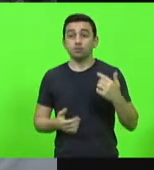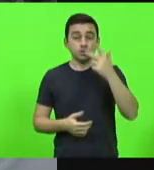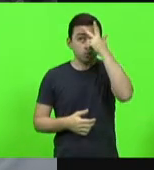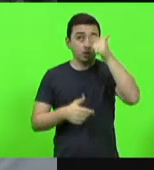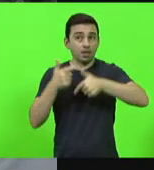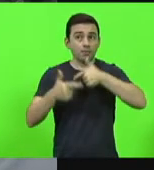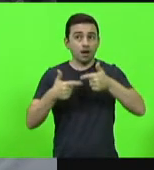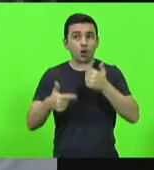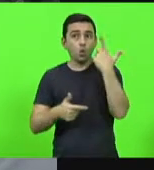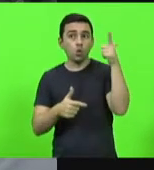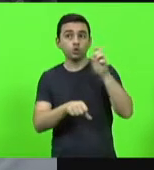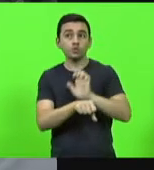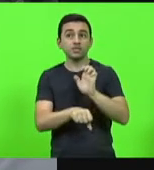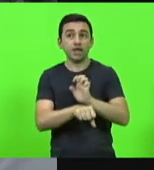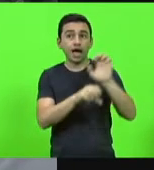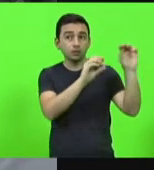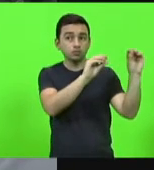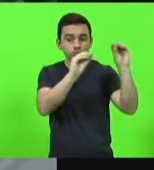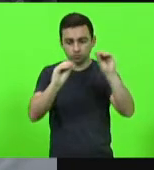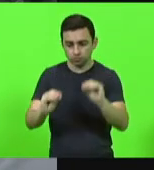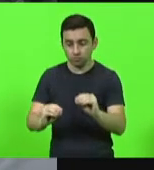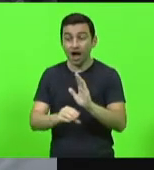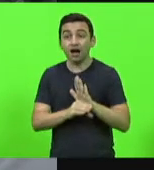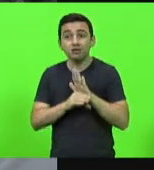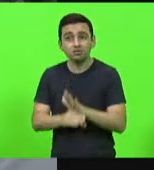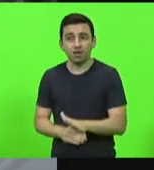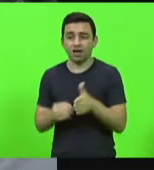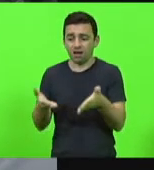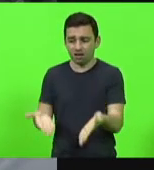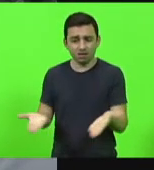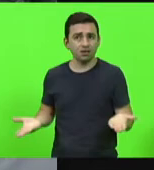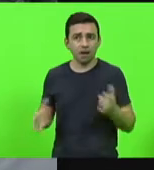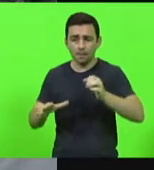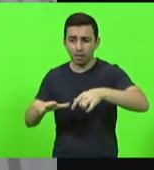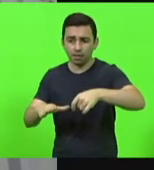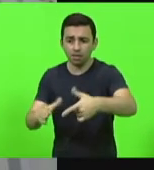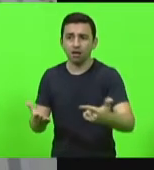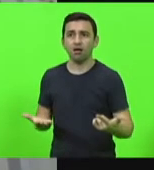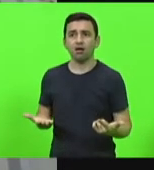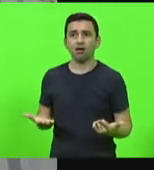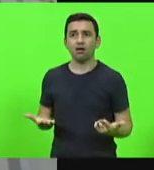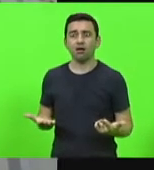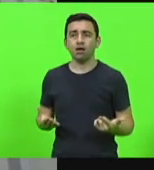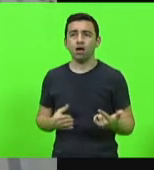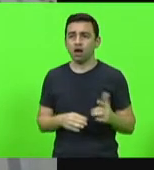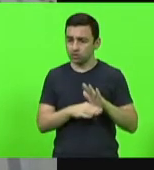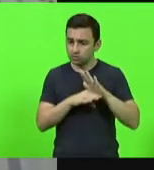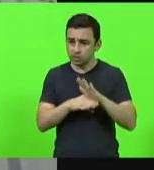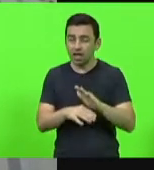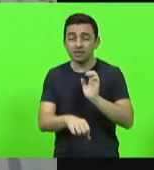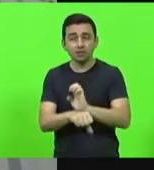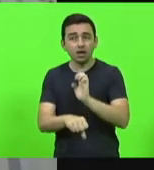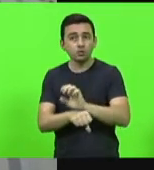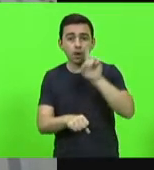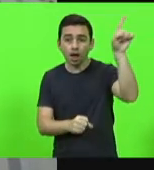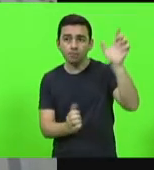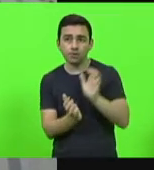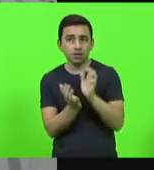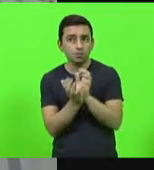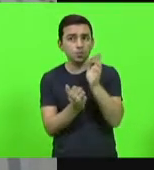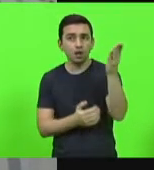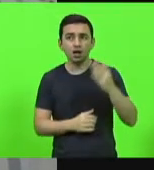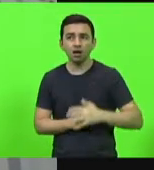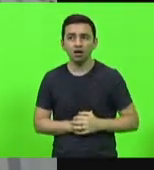que vêm de outros estados para ajudar na plantação, que vem sobretudo do estado de Pernambuco. Desde